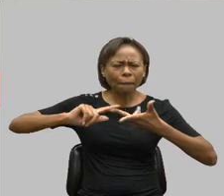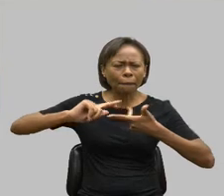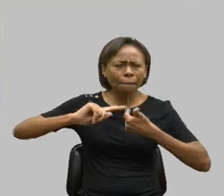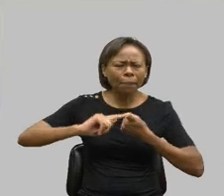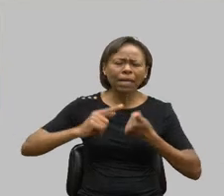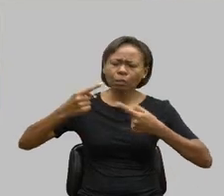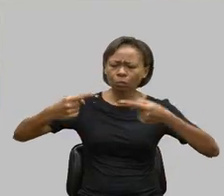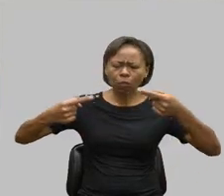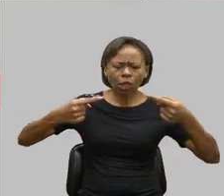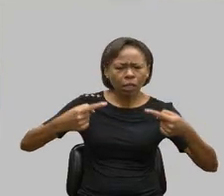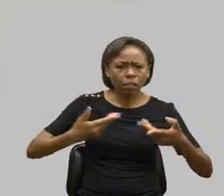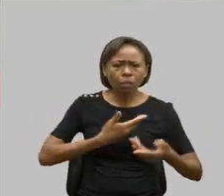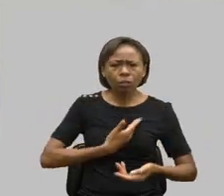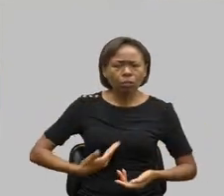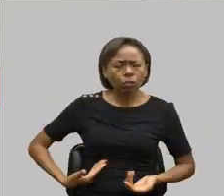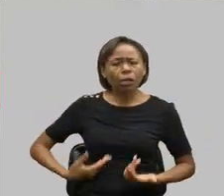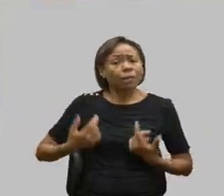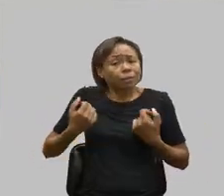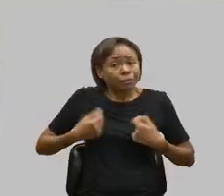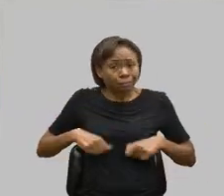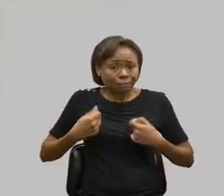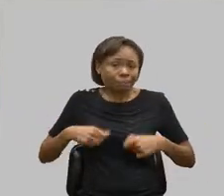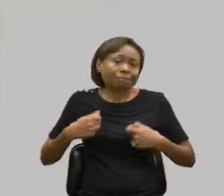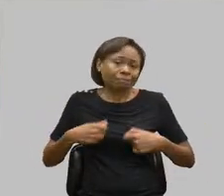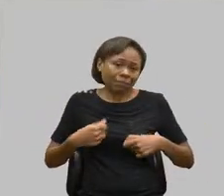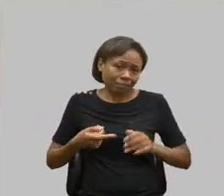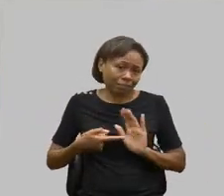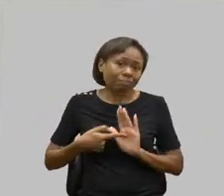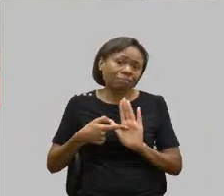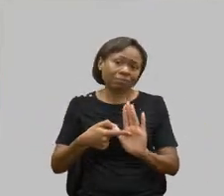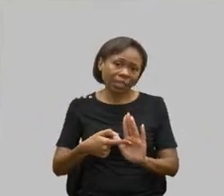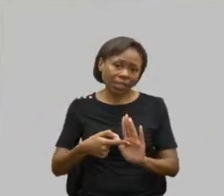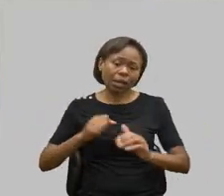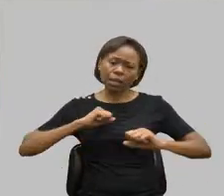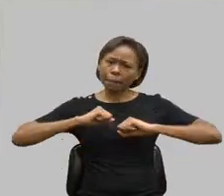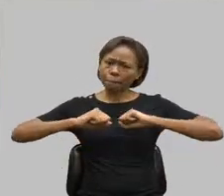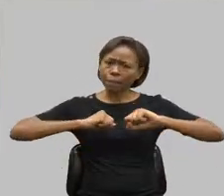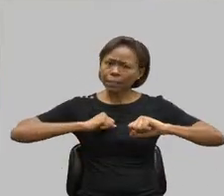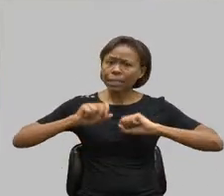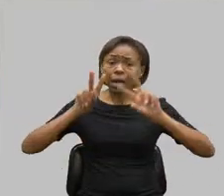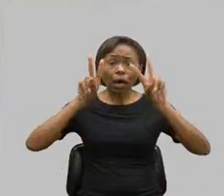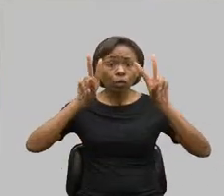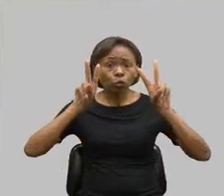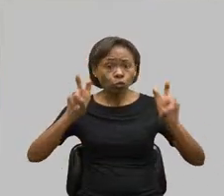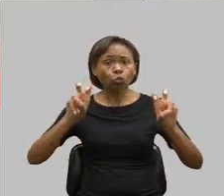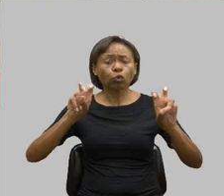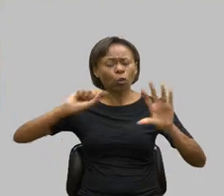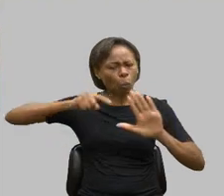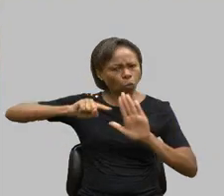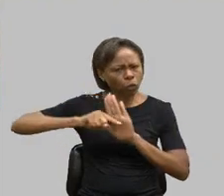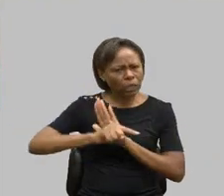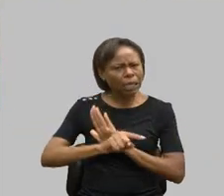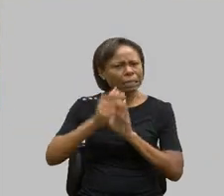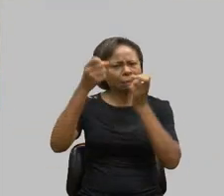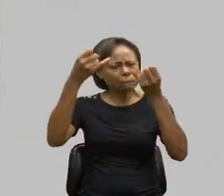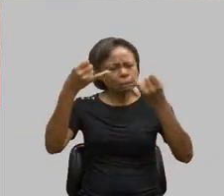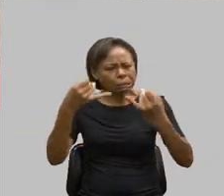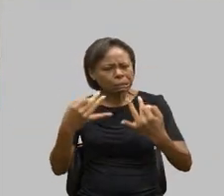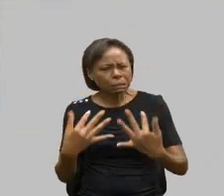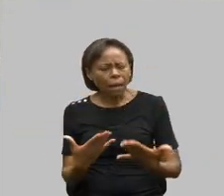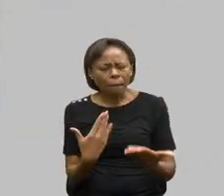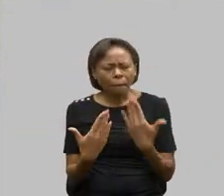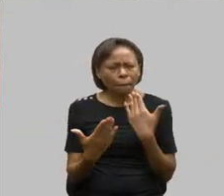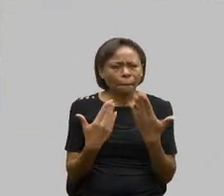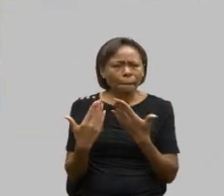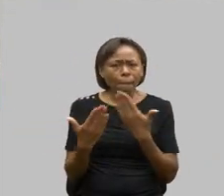políticas públicas, de debatermos o assunto com muita profundidade. E quem